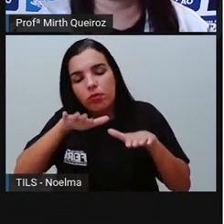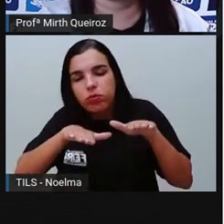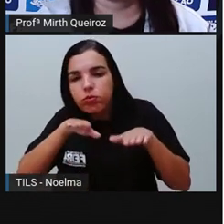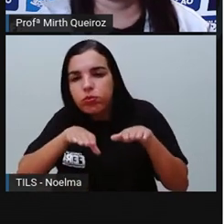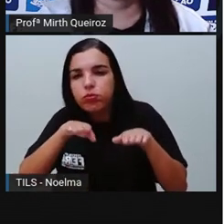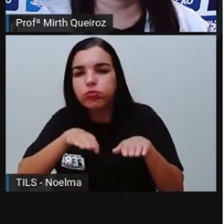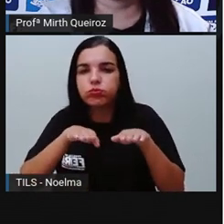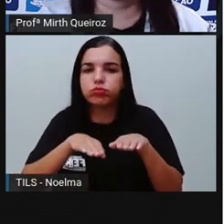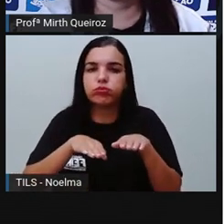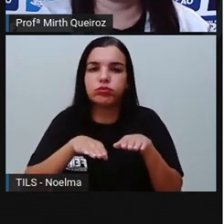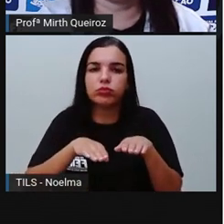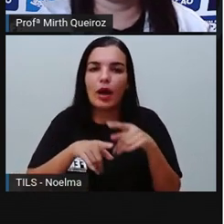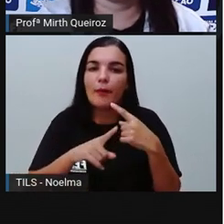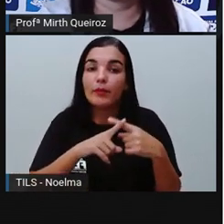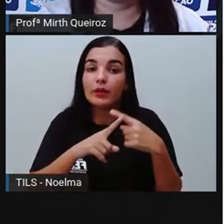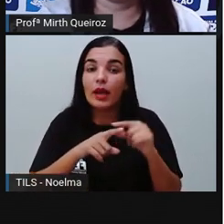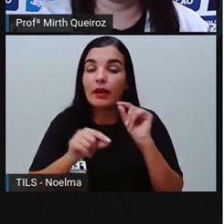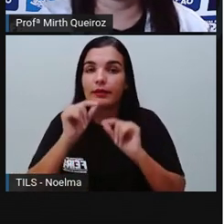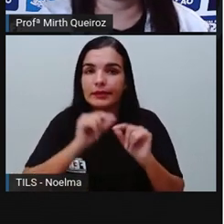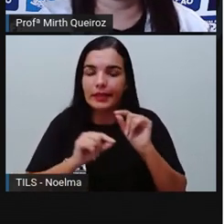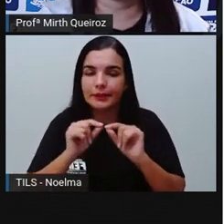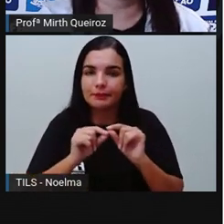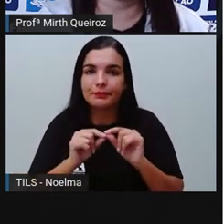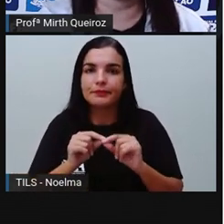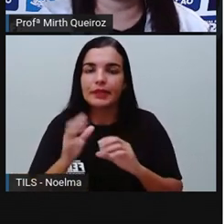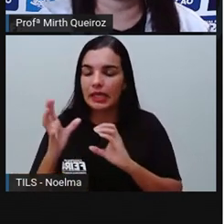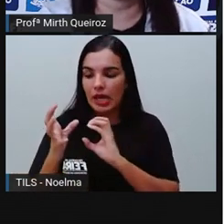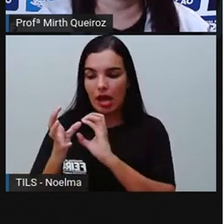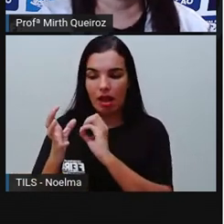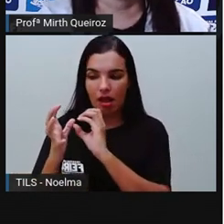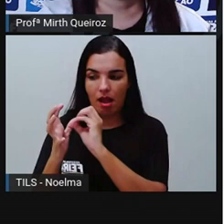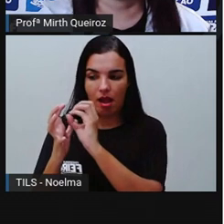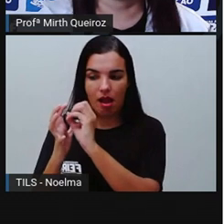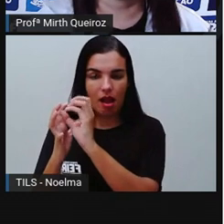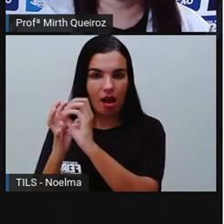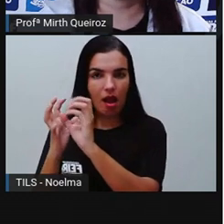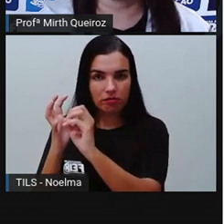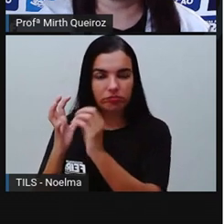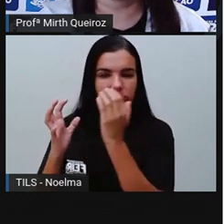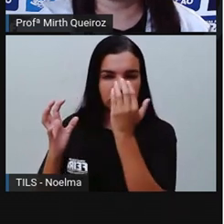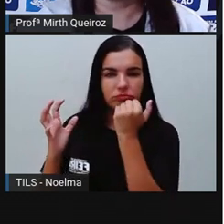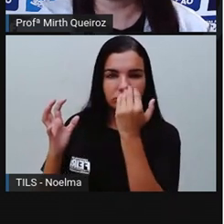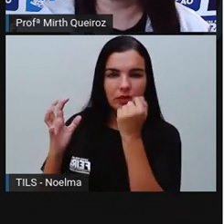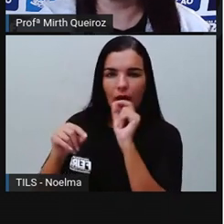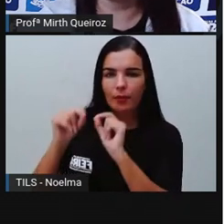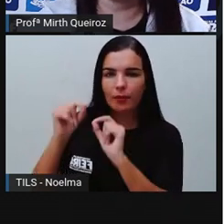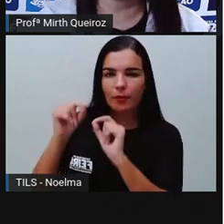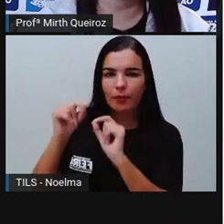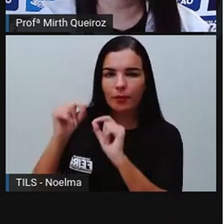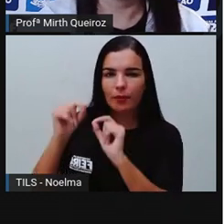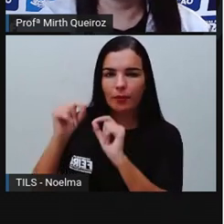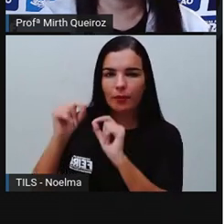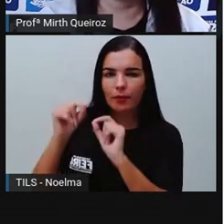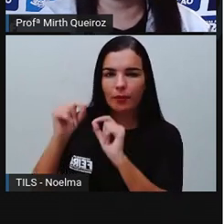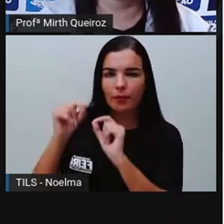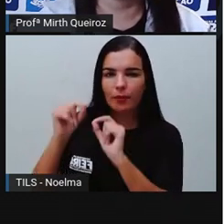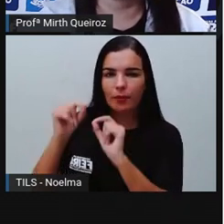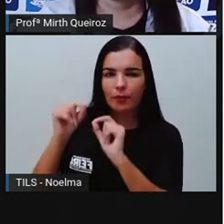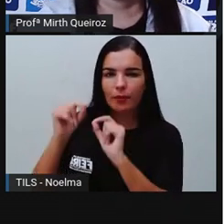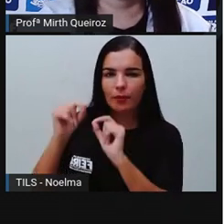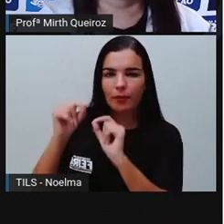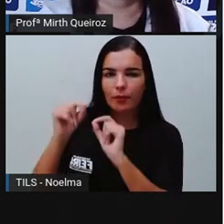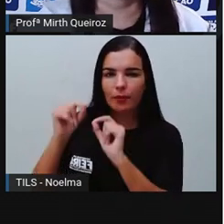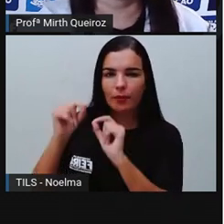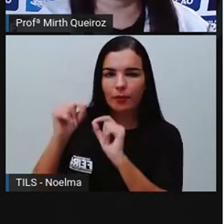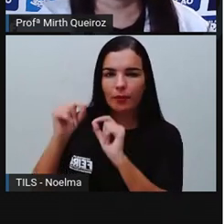vez que essa cadeia alimentar, ela vai controlar aí o crescimento populacional. Isso mesmo.